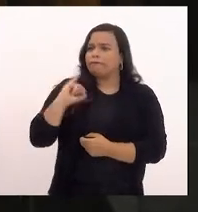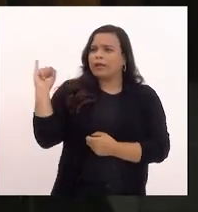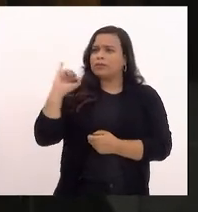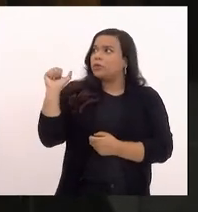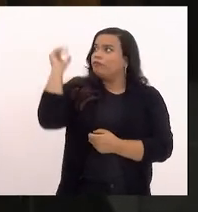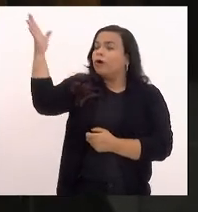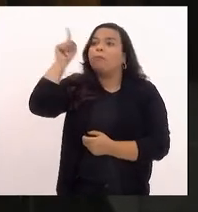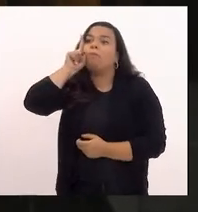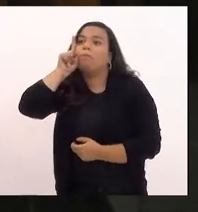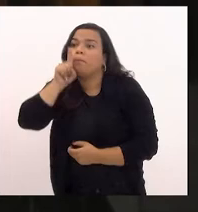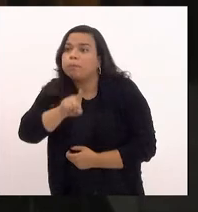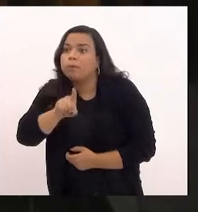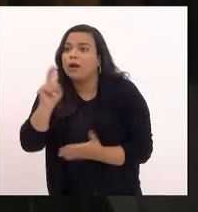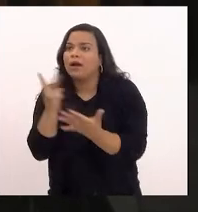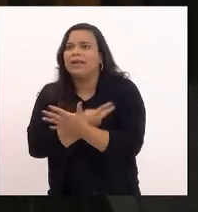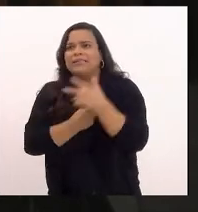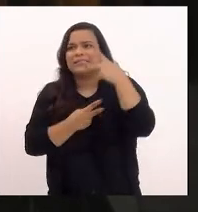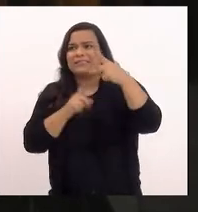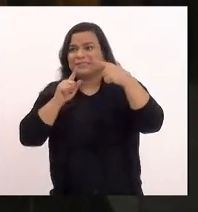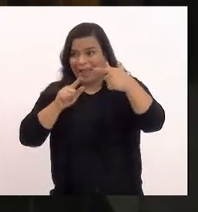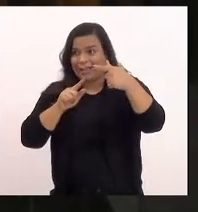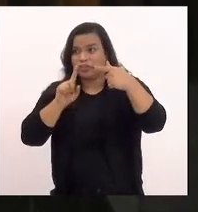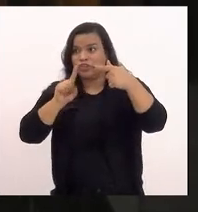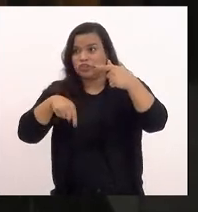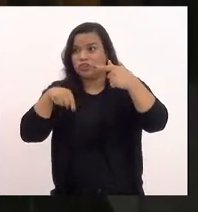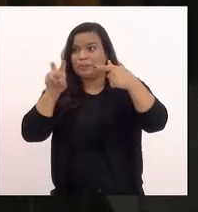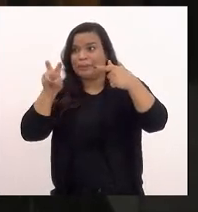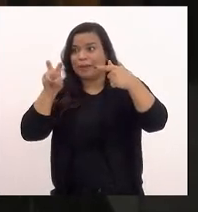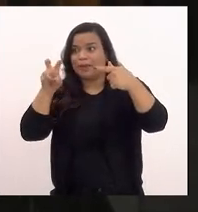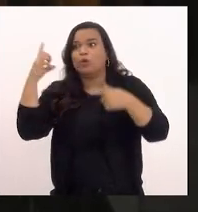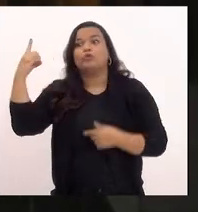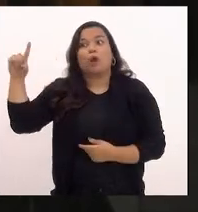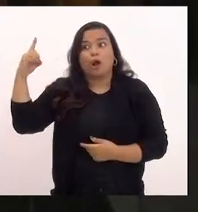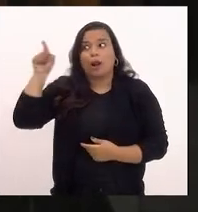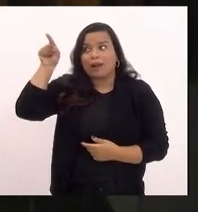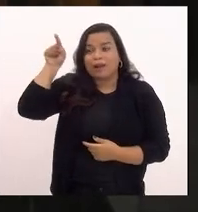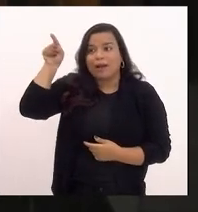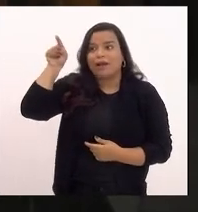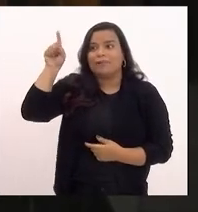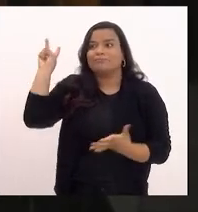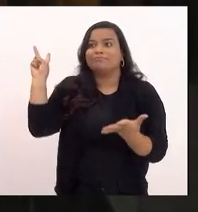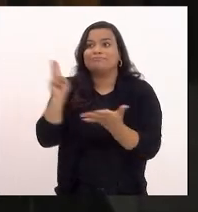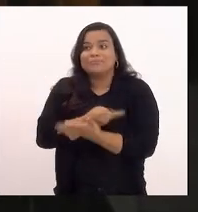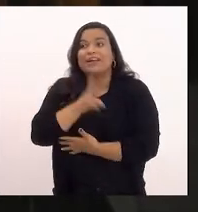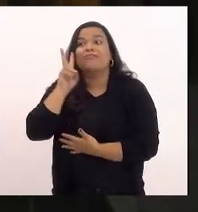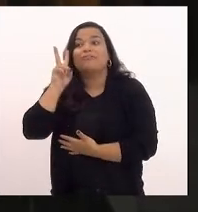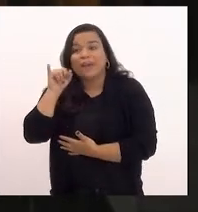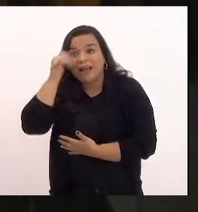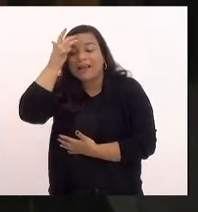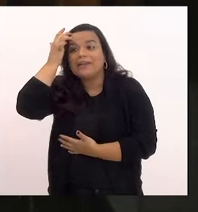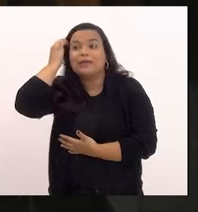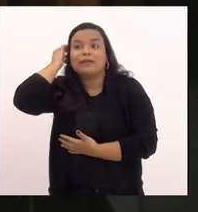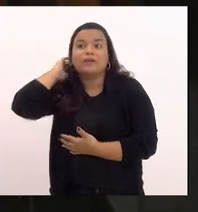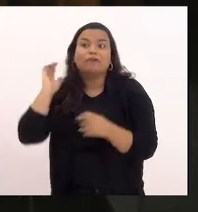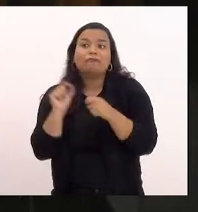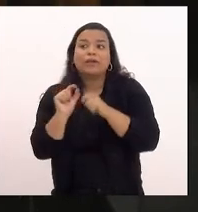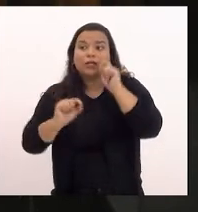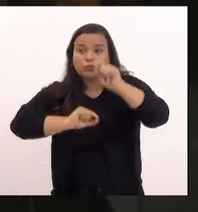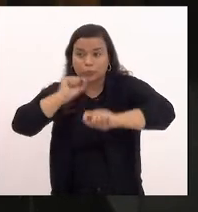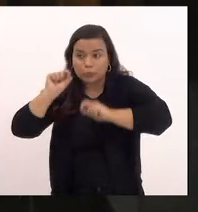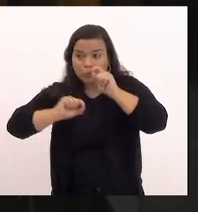Unidos foi na ordem de 7,5% mesmo em dólar e que isso vai vai fazer com que